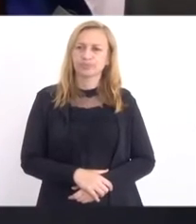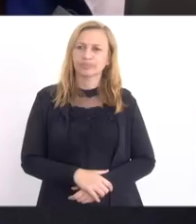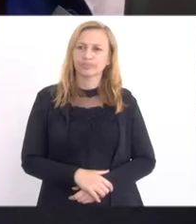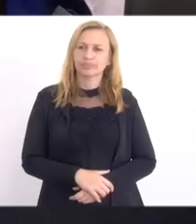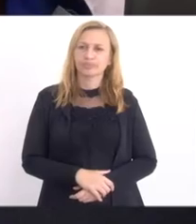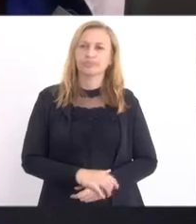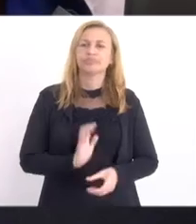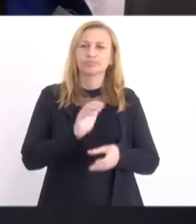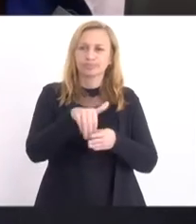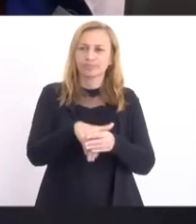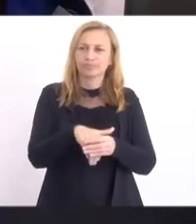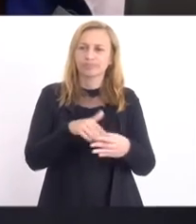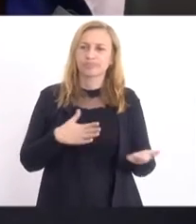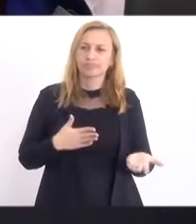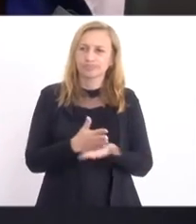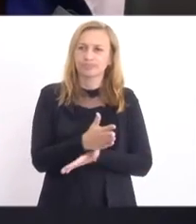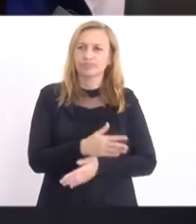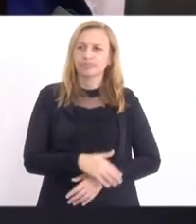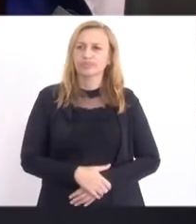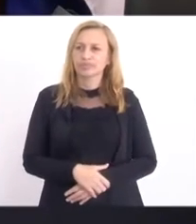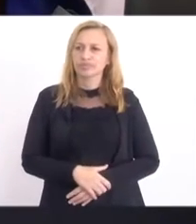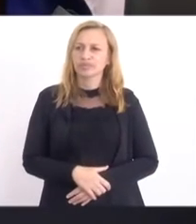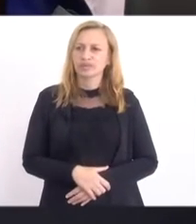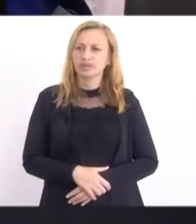Em votação. votação. Aprovado.